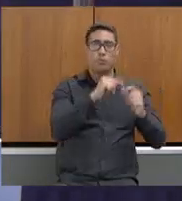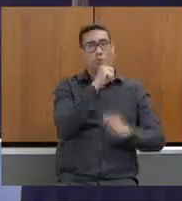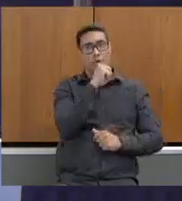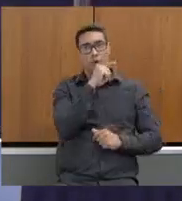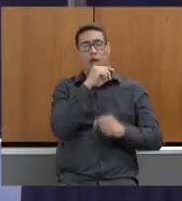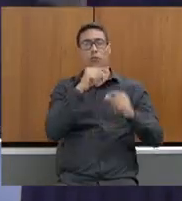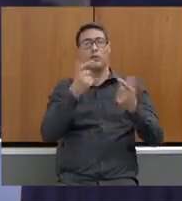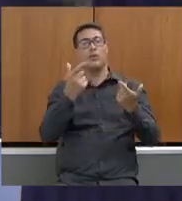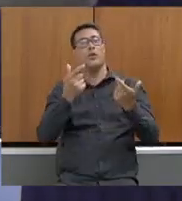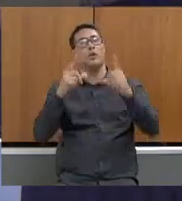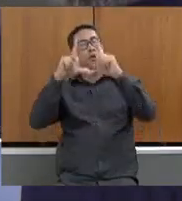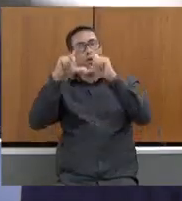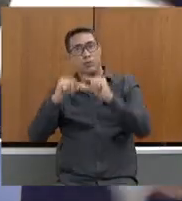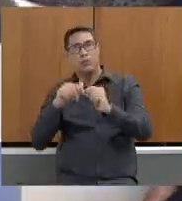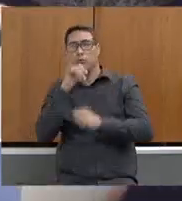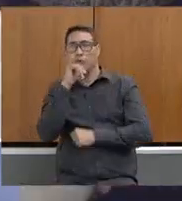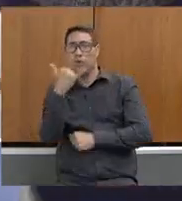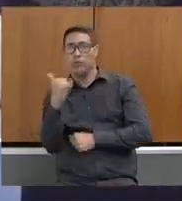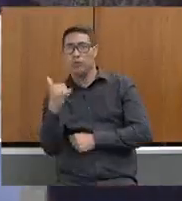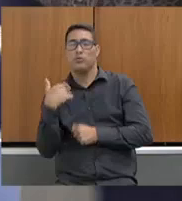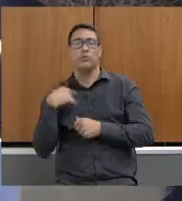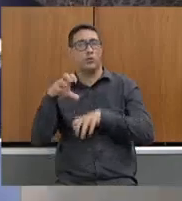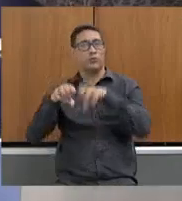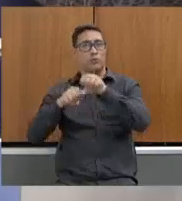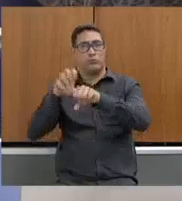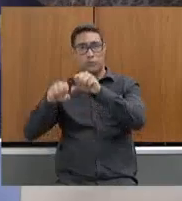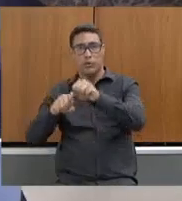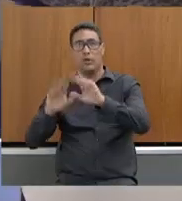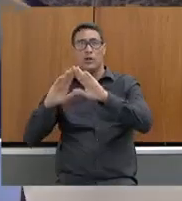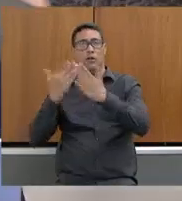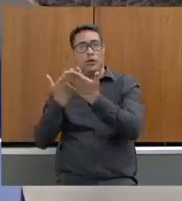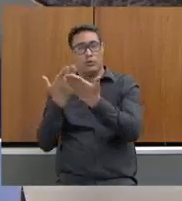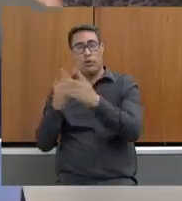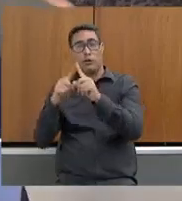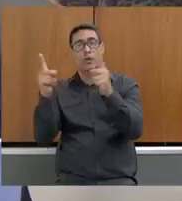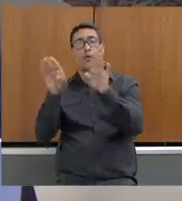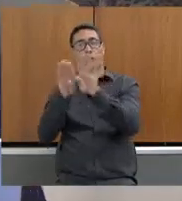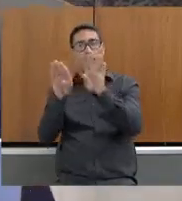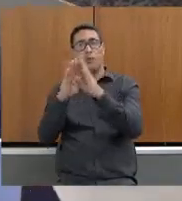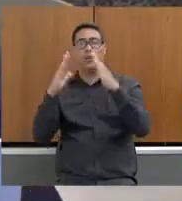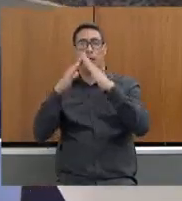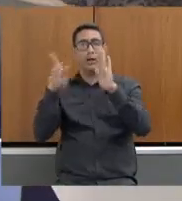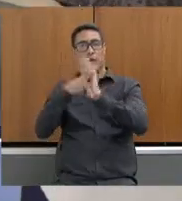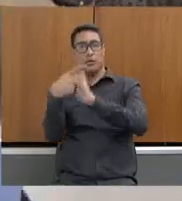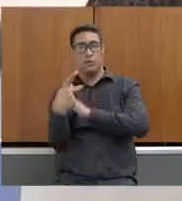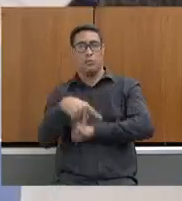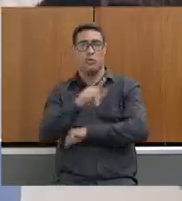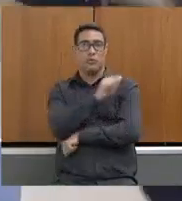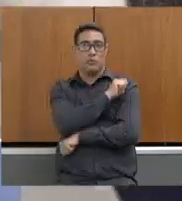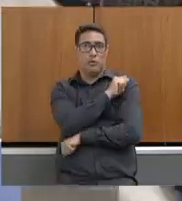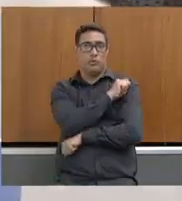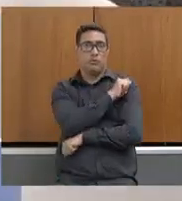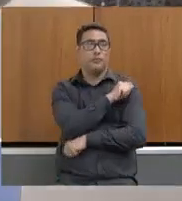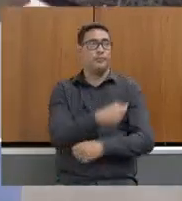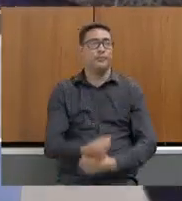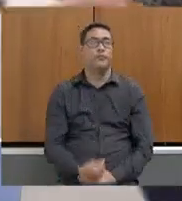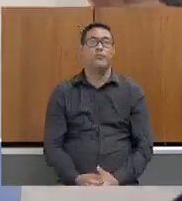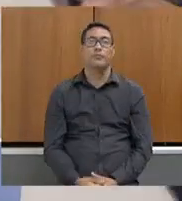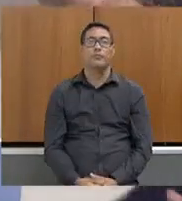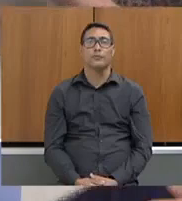e implementação de coleta seletiva, não apenas na escola, mas também na residência dos alunos. O próximo, por favor.